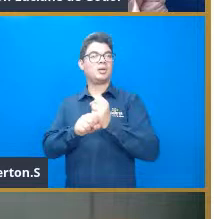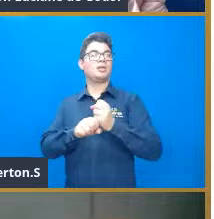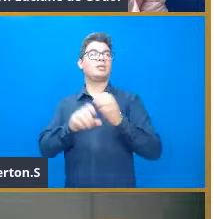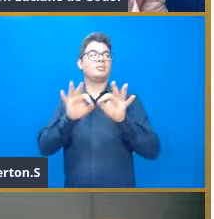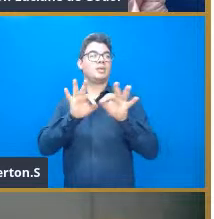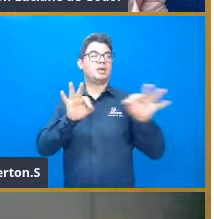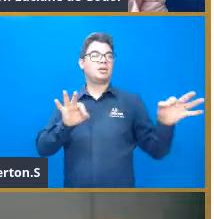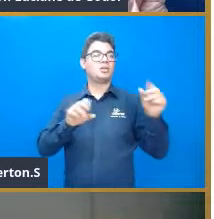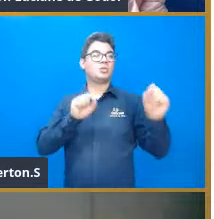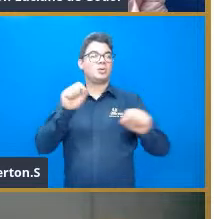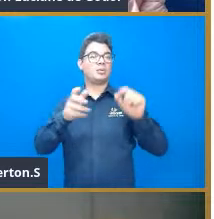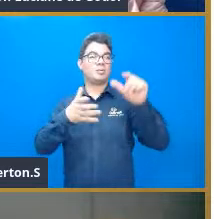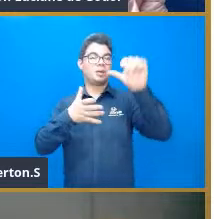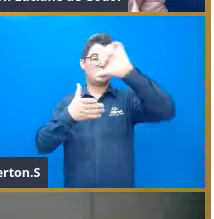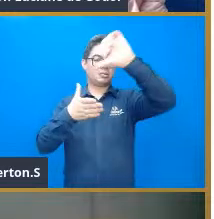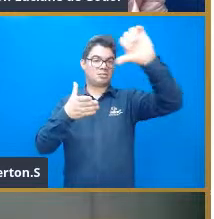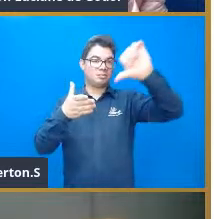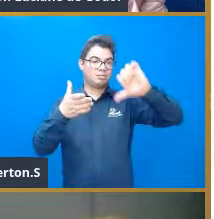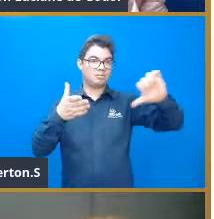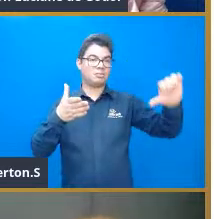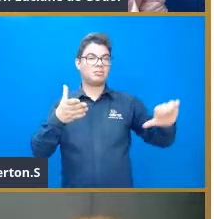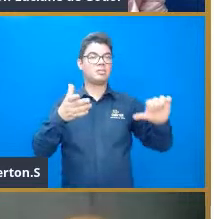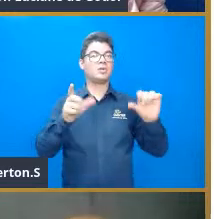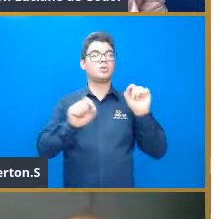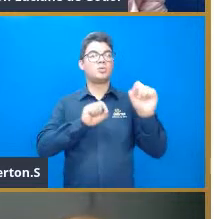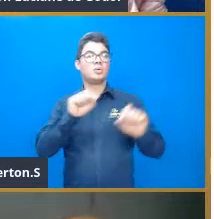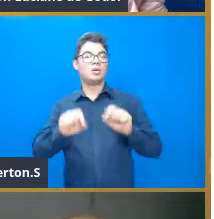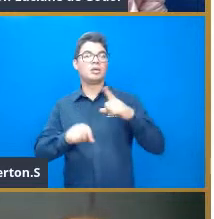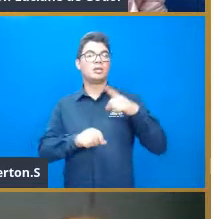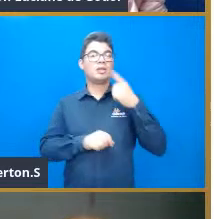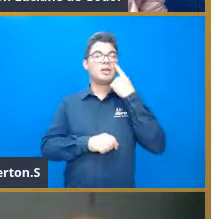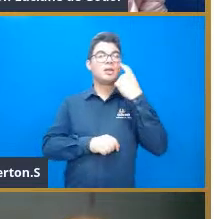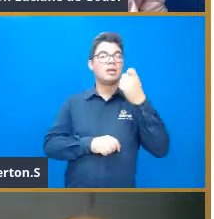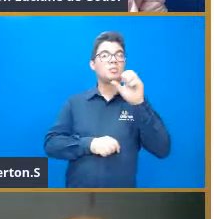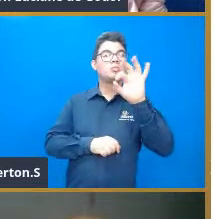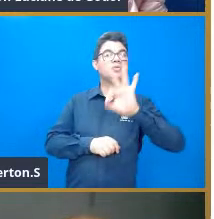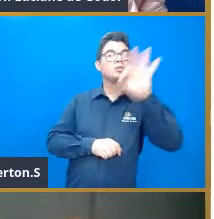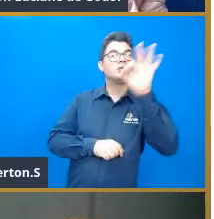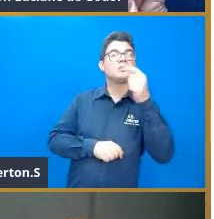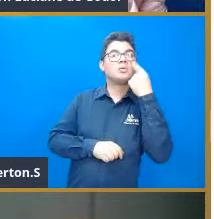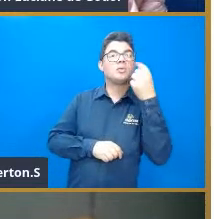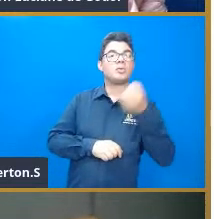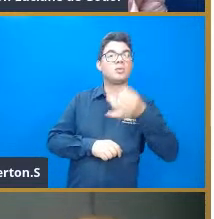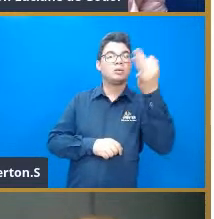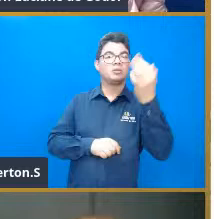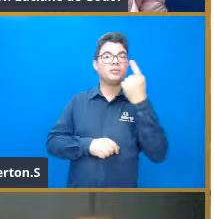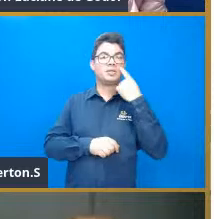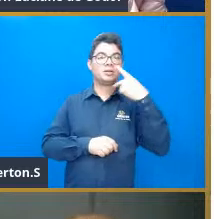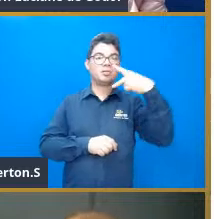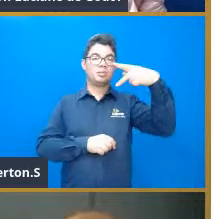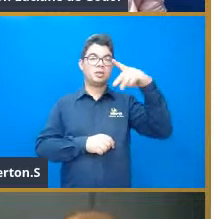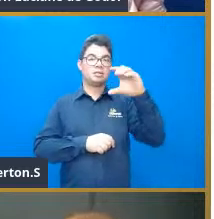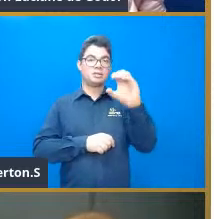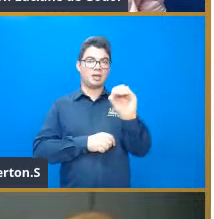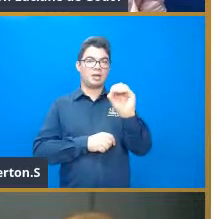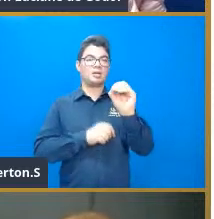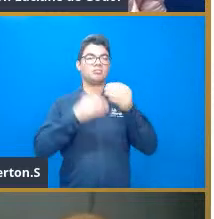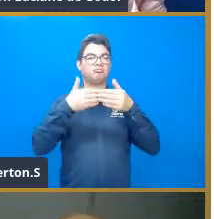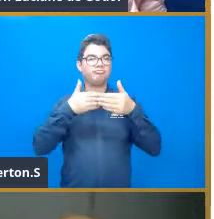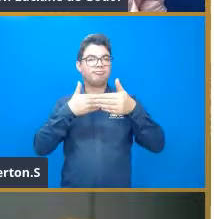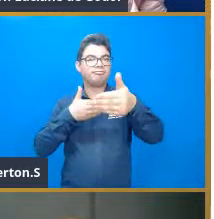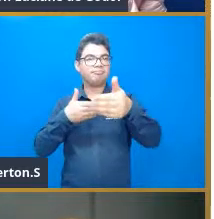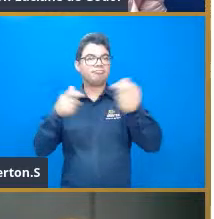você passa o querosene, 80% dos poluentes, e aí se chamou lá de P0, a quantidade inicial de poluentes, não foi especificado o valor